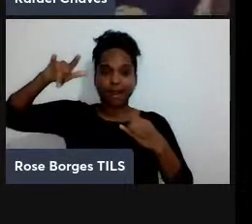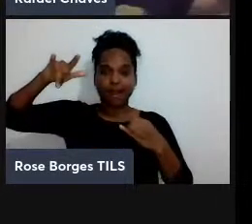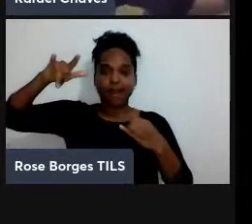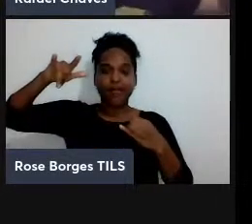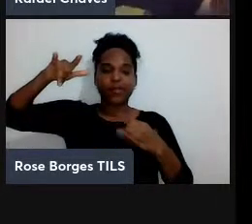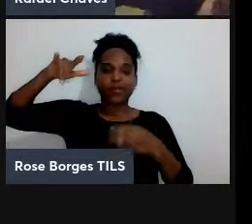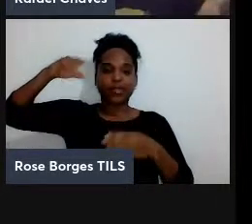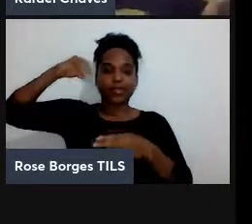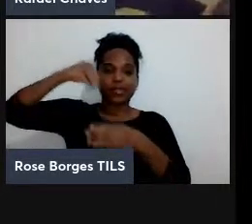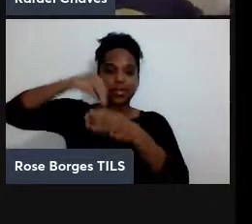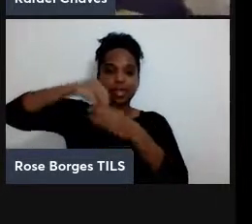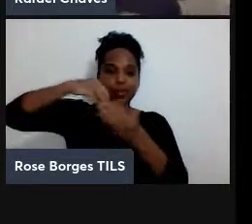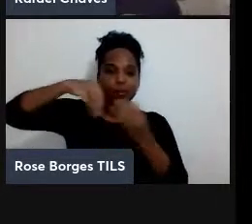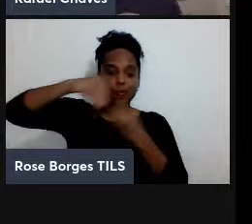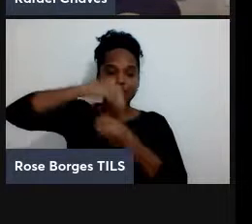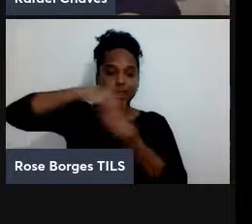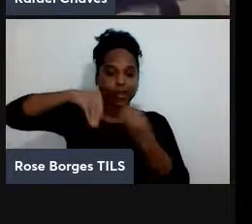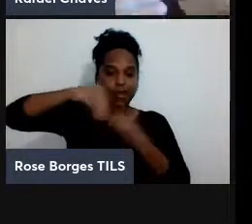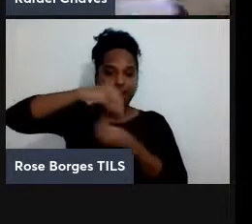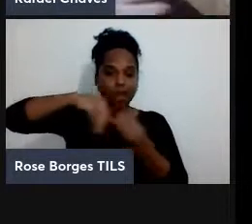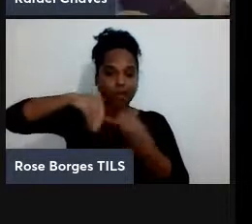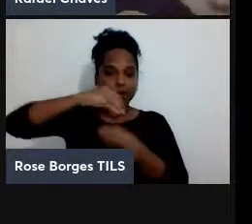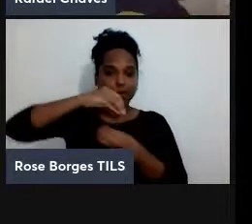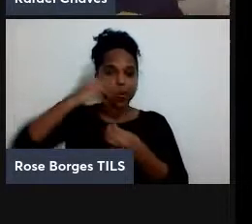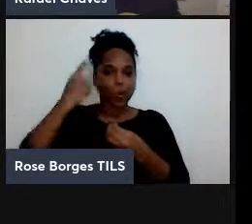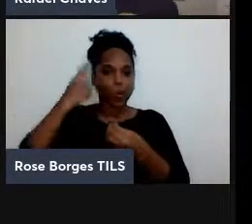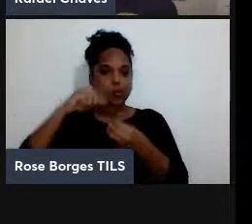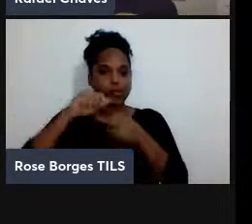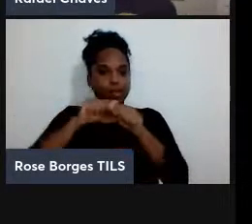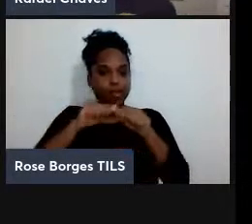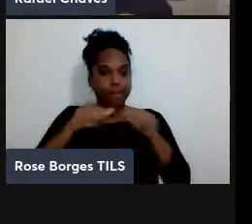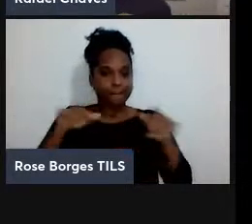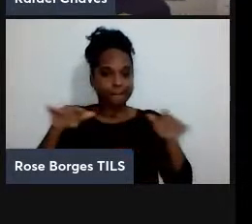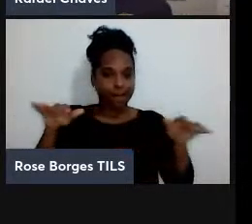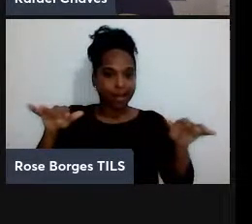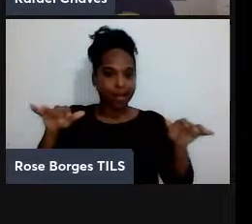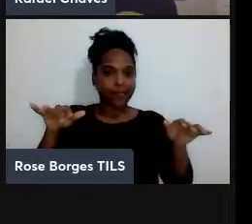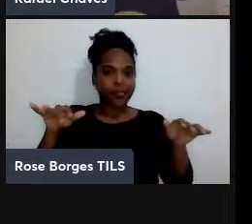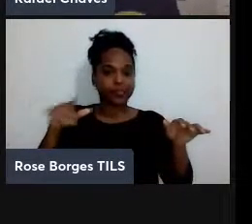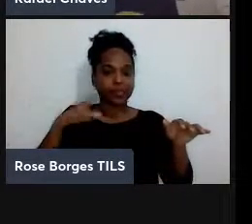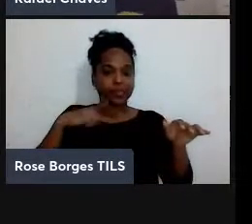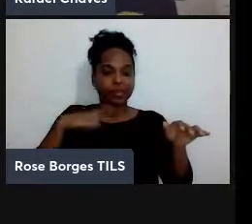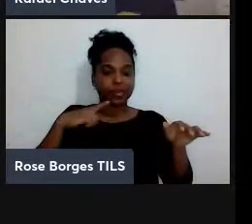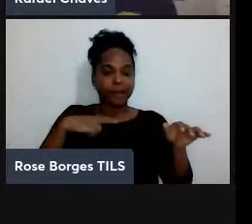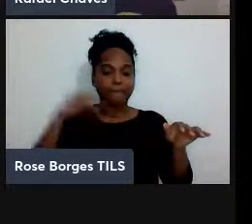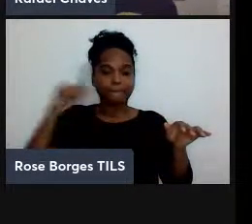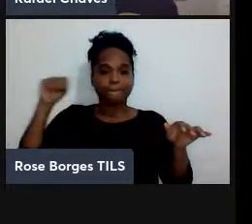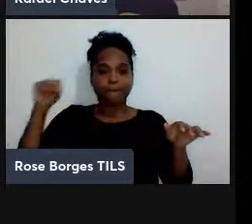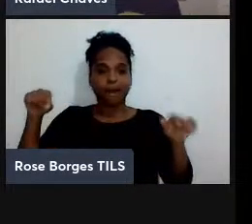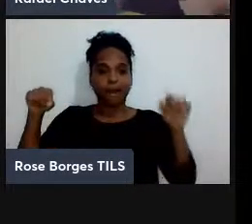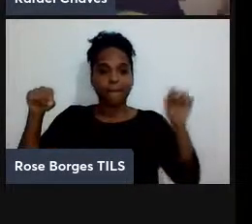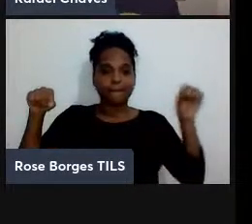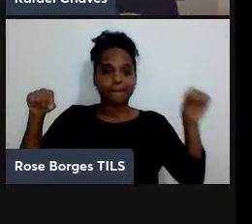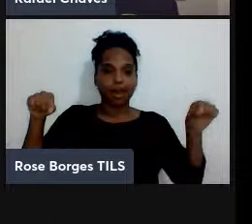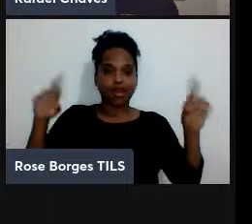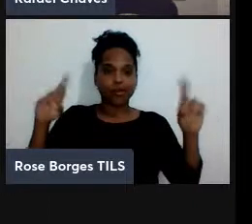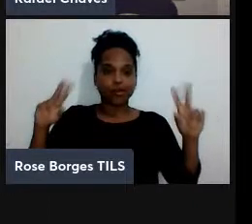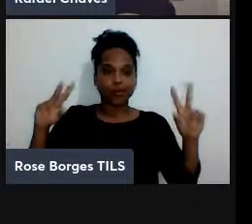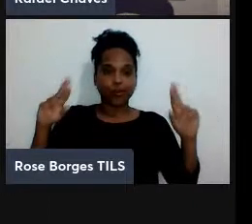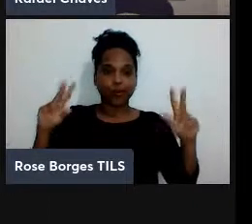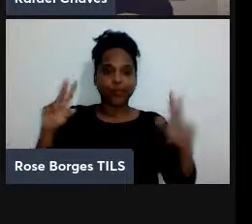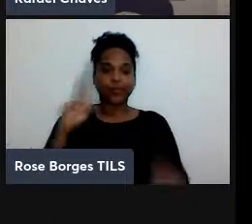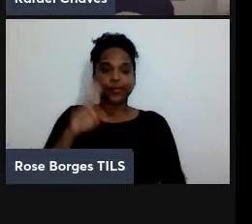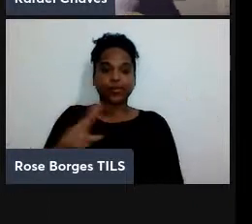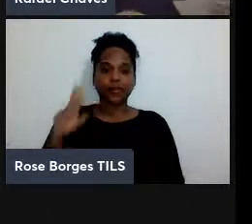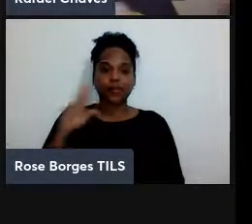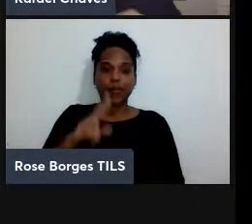embarcadas que vão estar gerando emaranhamento entre os diferentes pontos em terra e com esses pares emaranhados usando por exemplo a